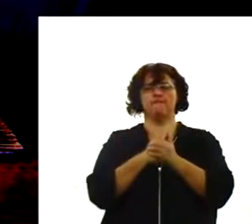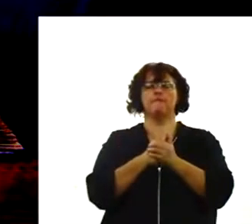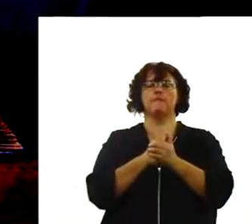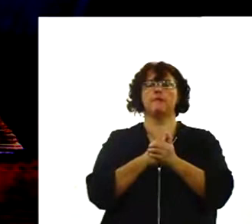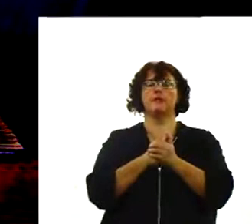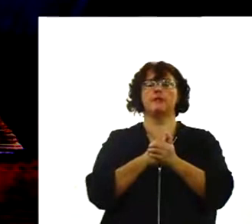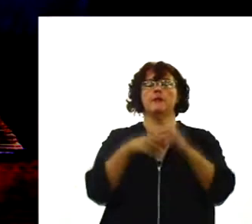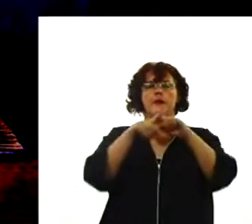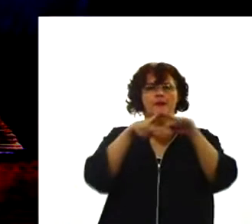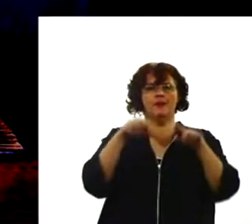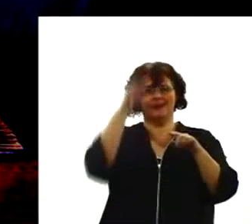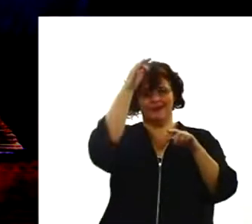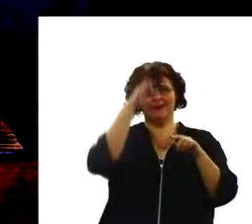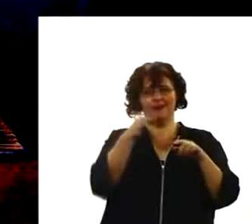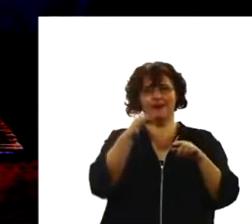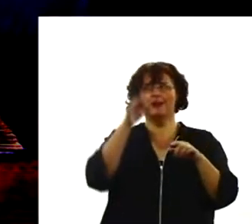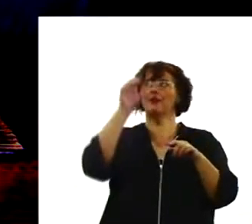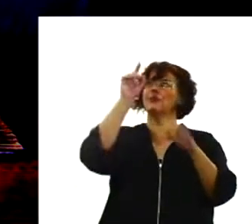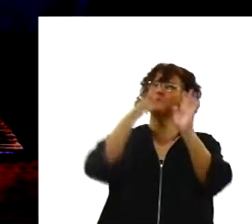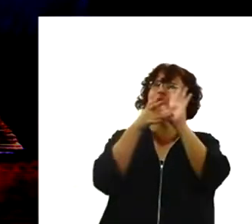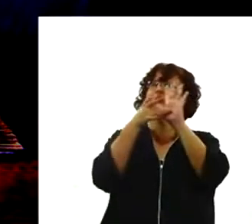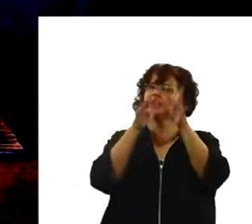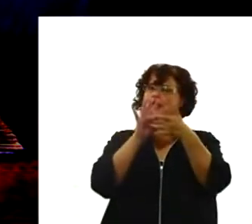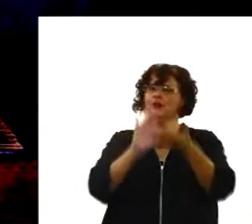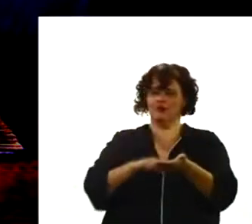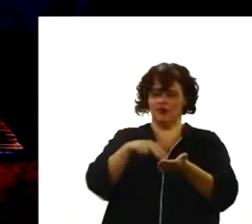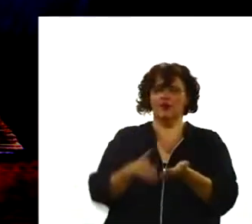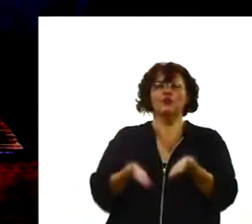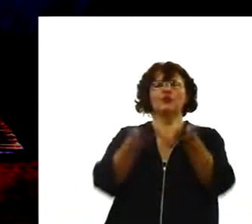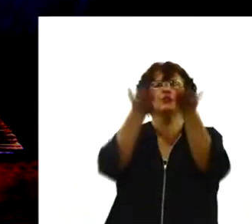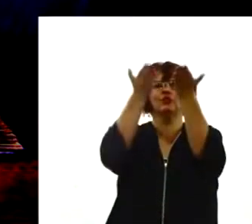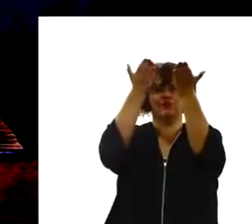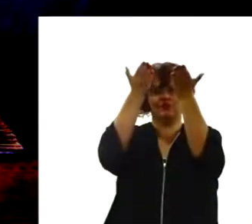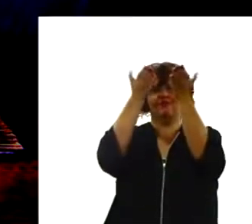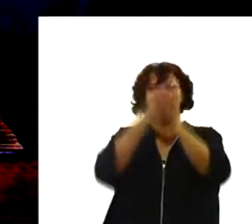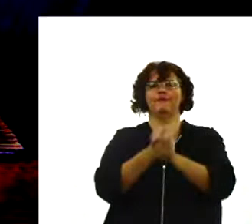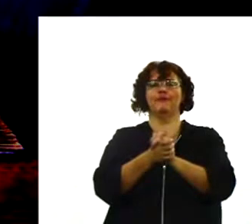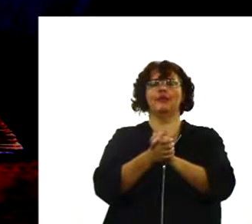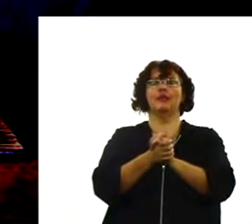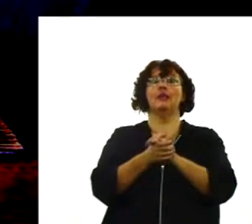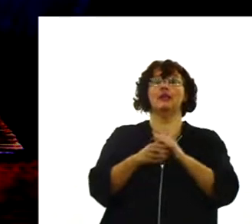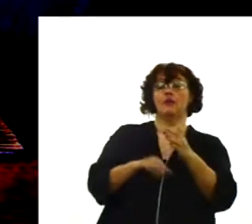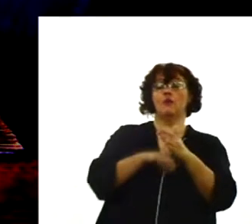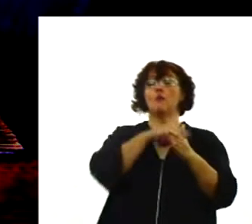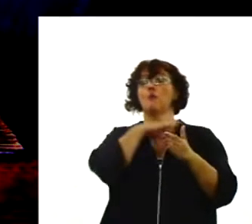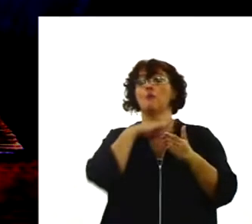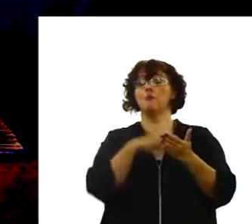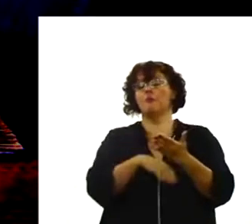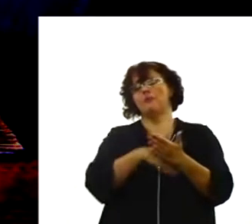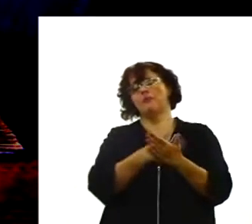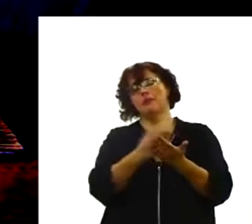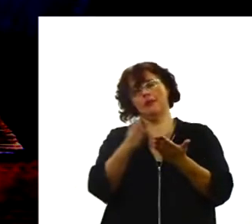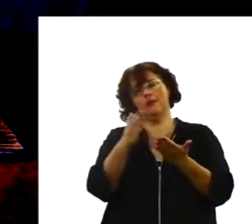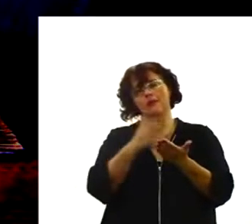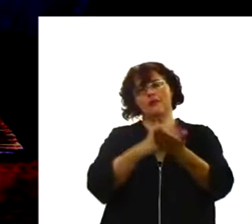os mortos, sendo ele as primícias dos que dormem. Visto que a morte veio por um